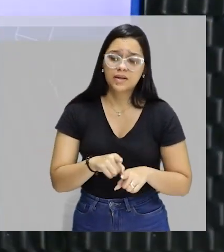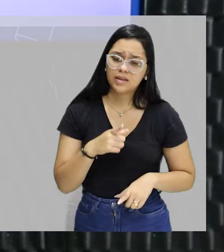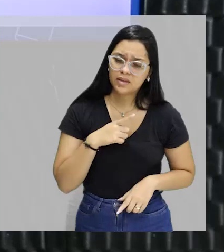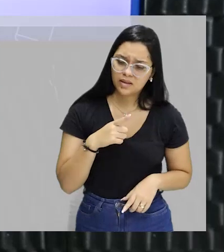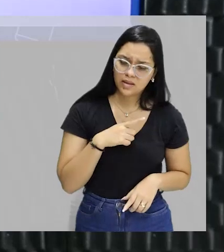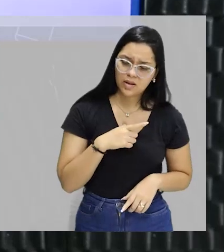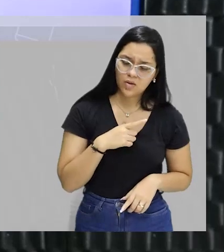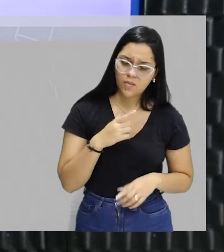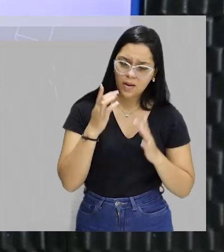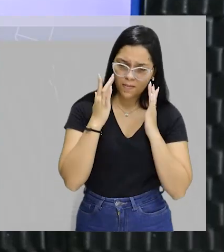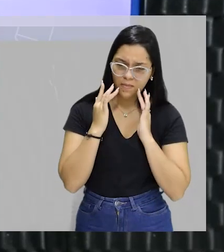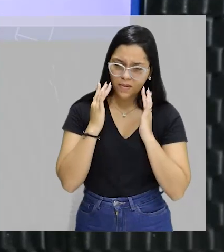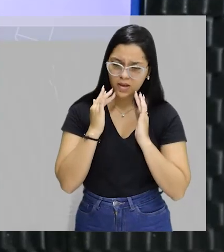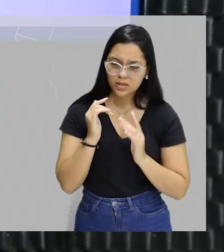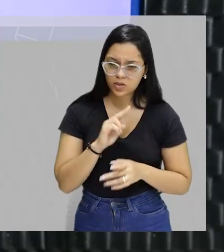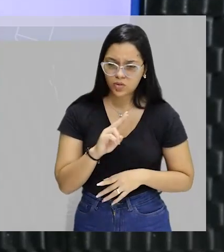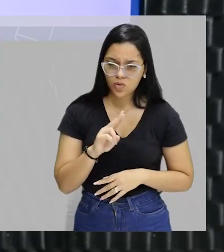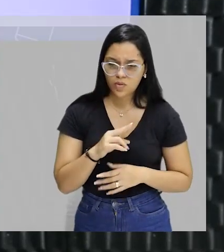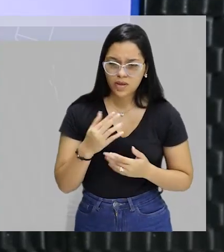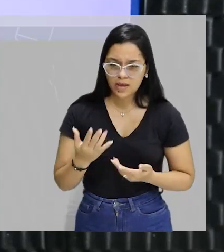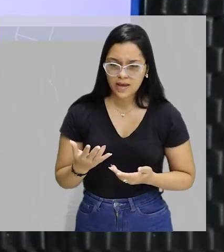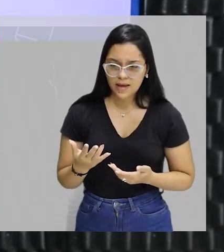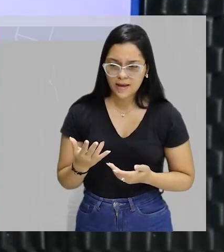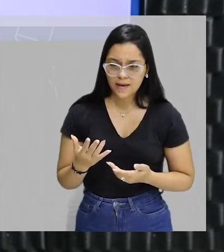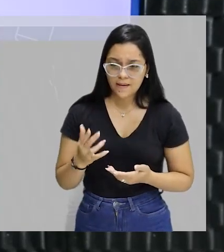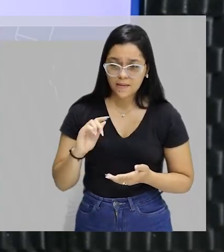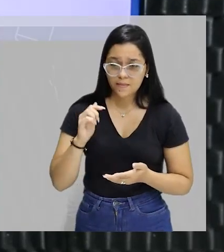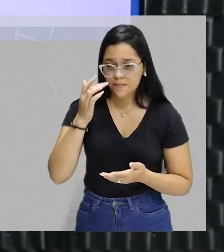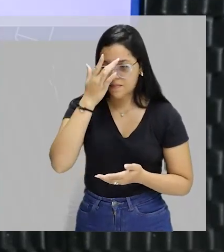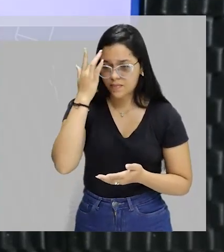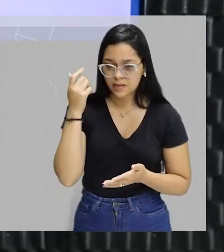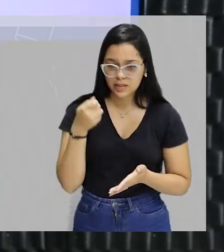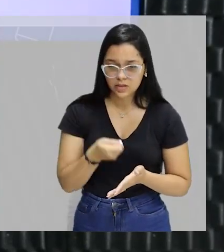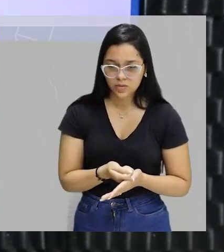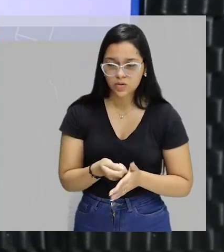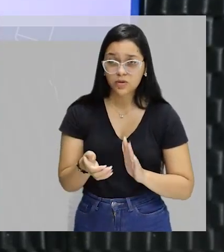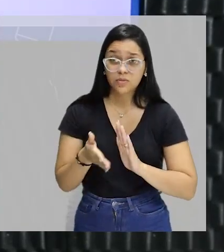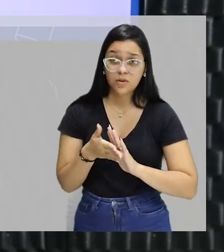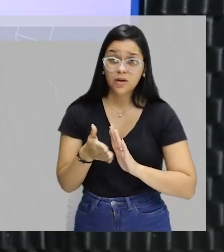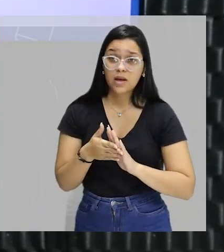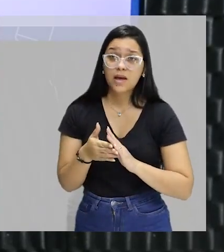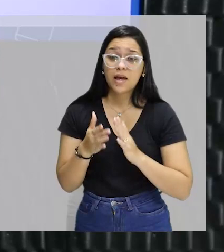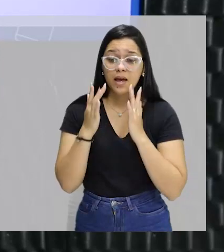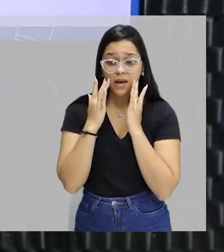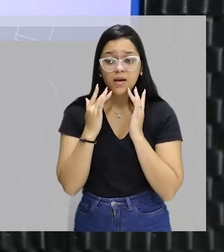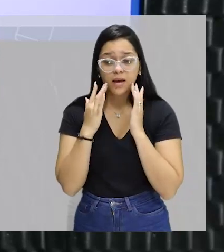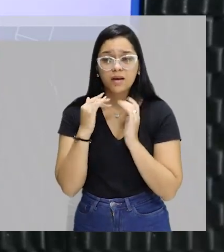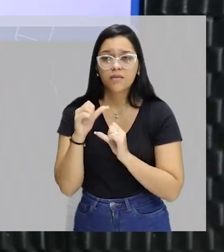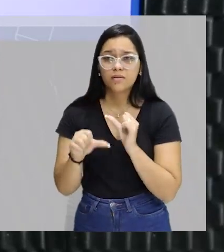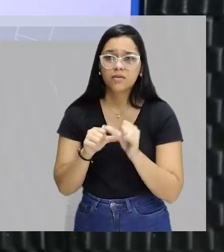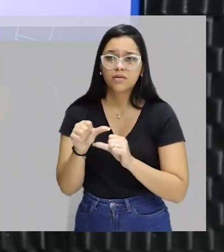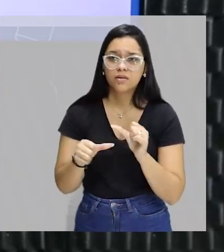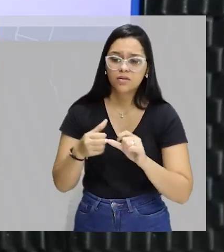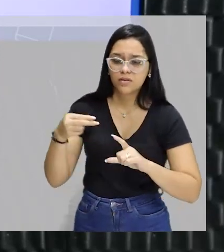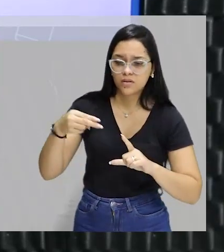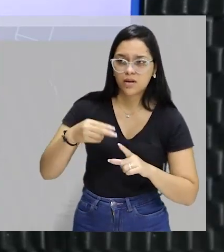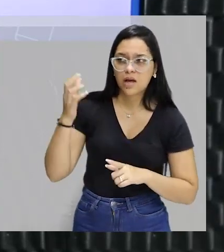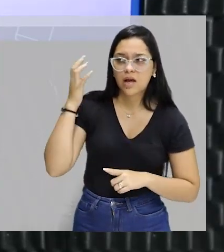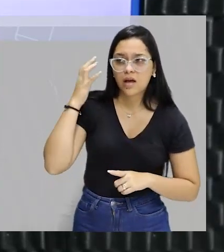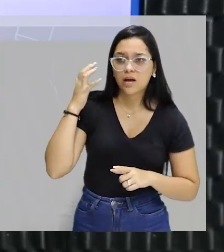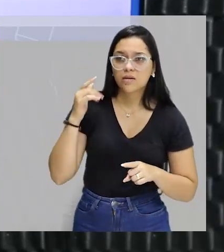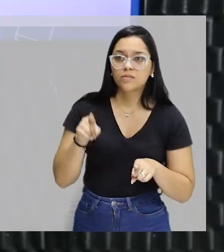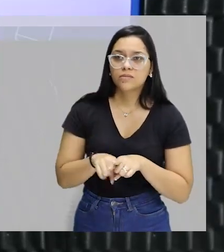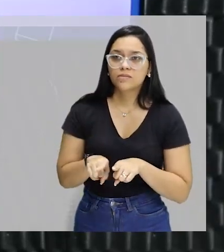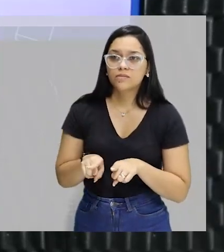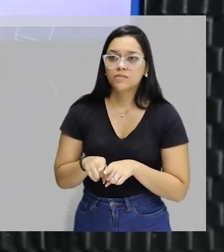novela dele chamado O Pagador de Promessas, que é peça, originalmente, que virou telenovela de rádio, virou